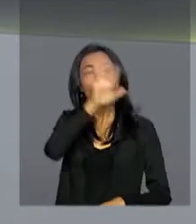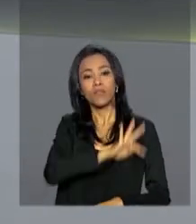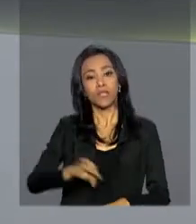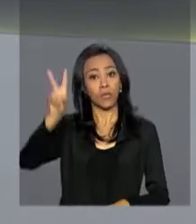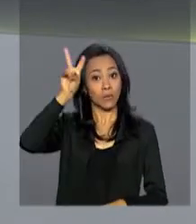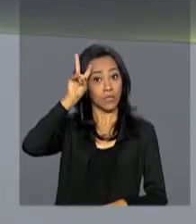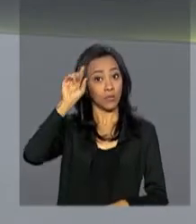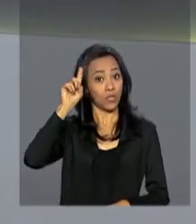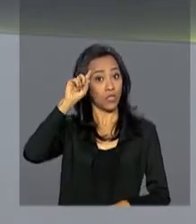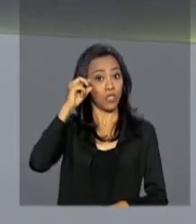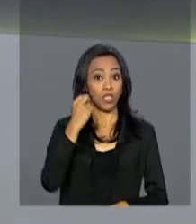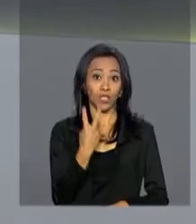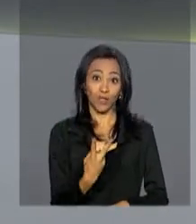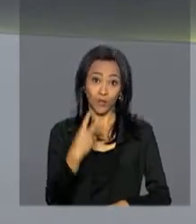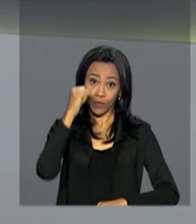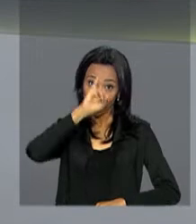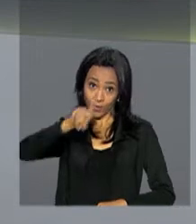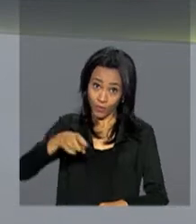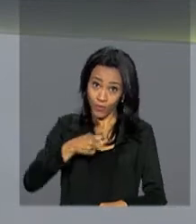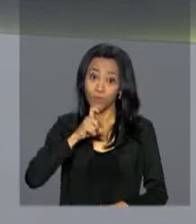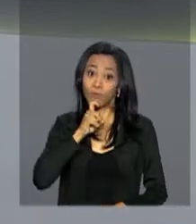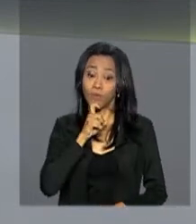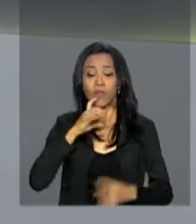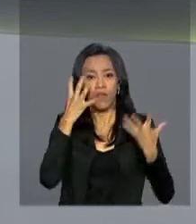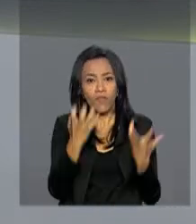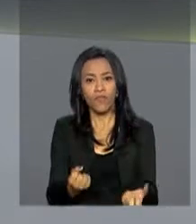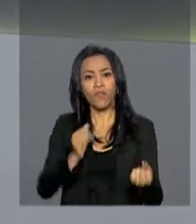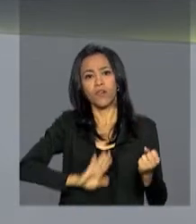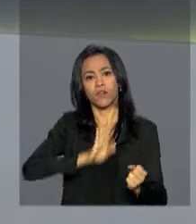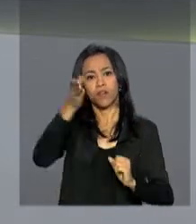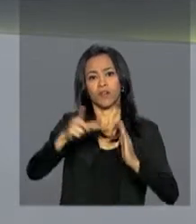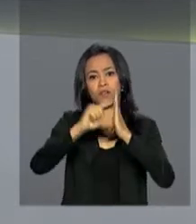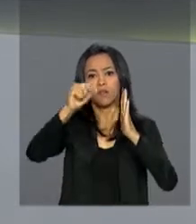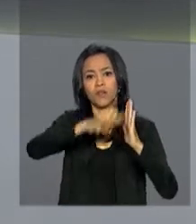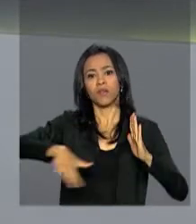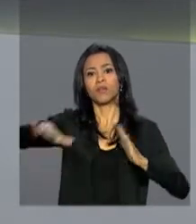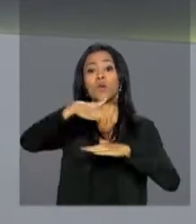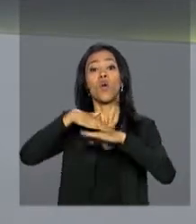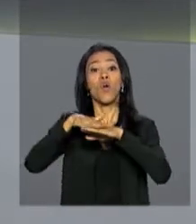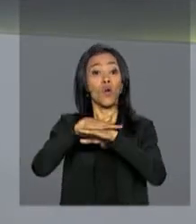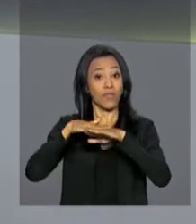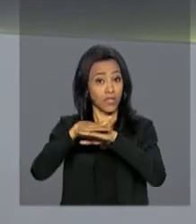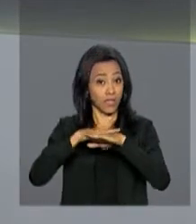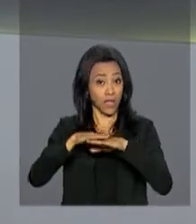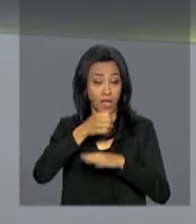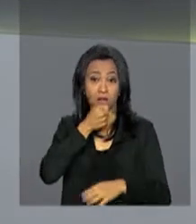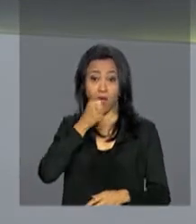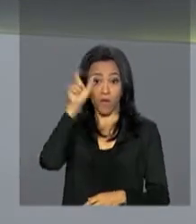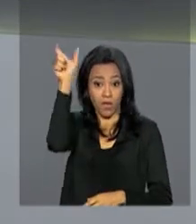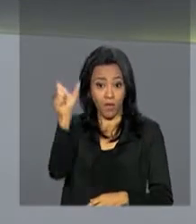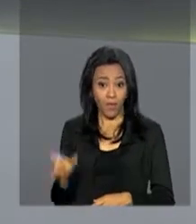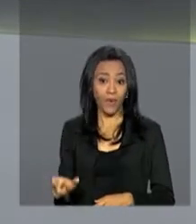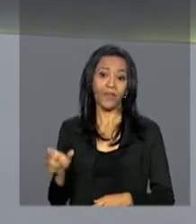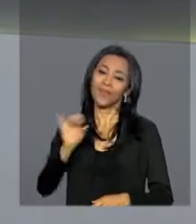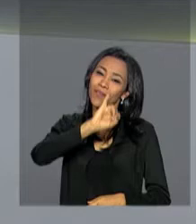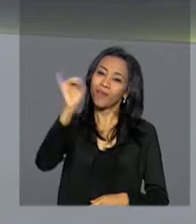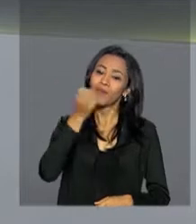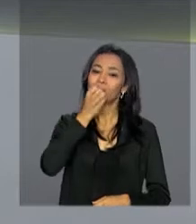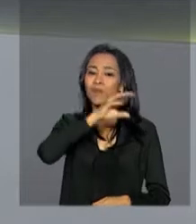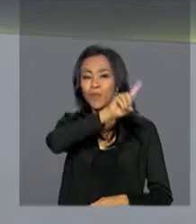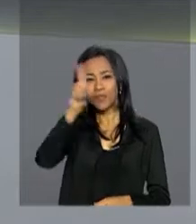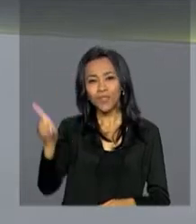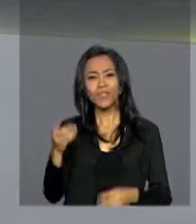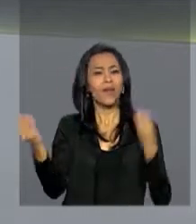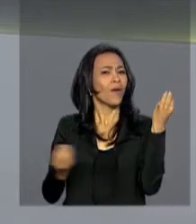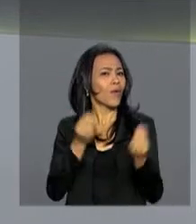-feira, dia 2 de julho. E vamos direto ao Palácio Planalto conversar com o repórter Ney Pereira. Oi Ney, bom dia pra você,